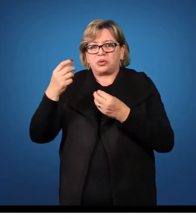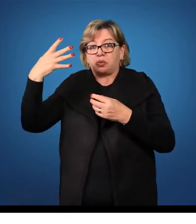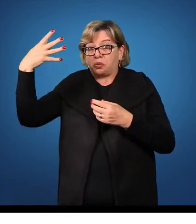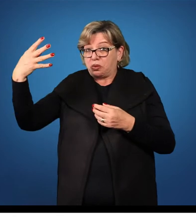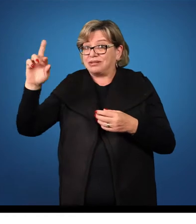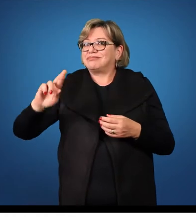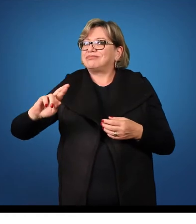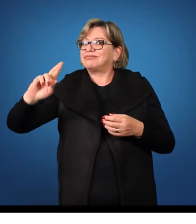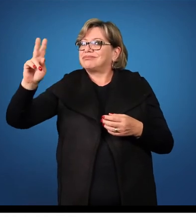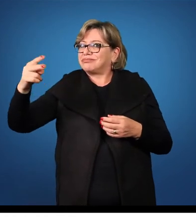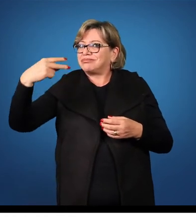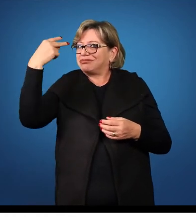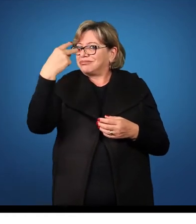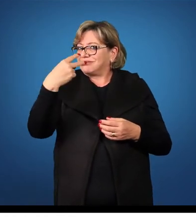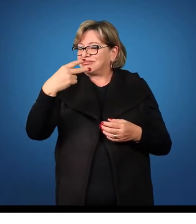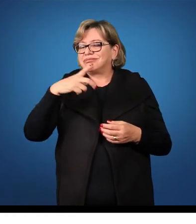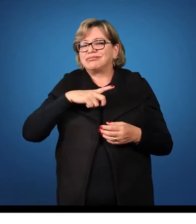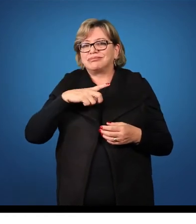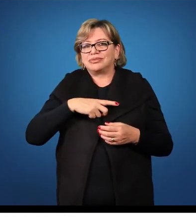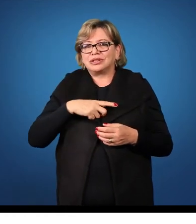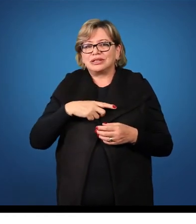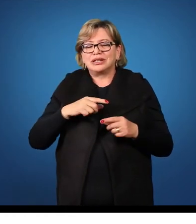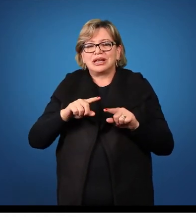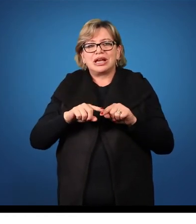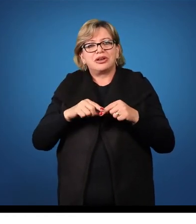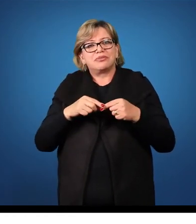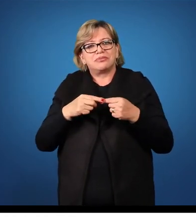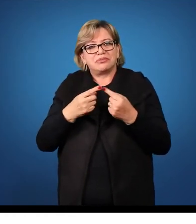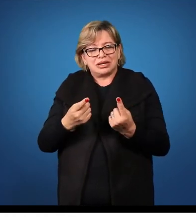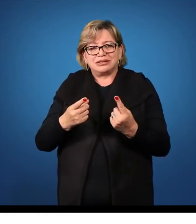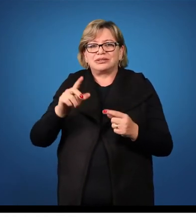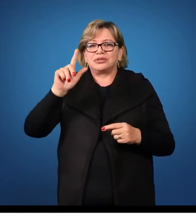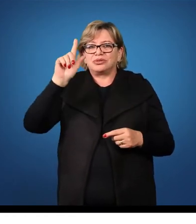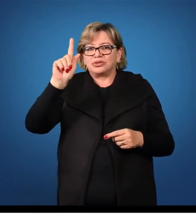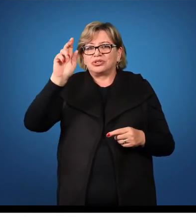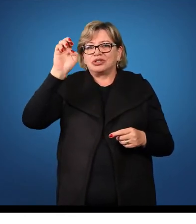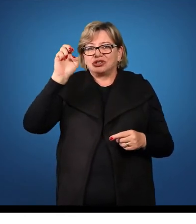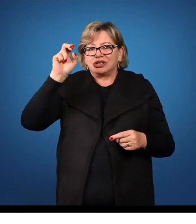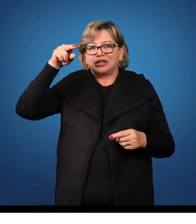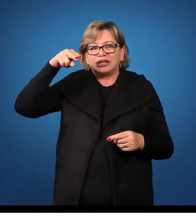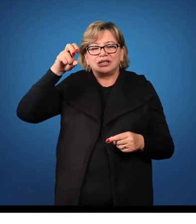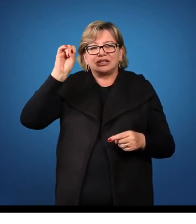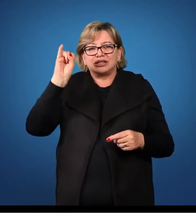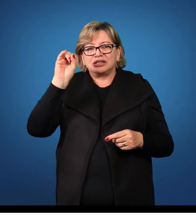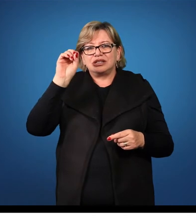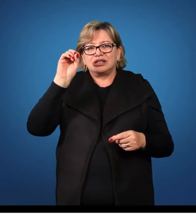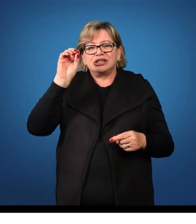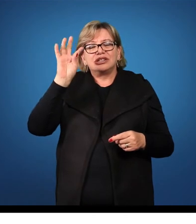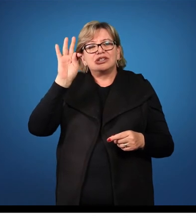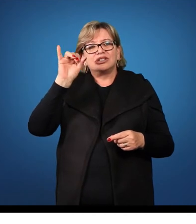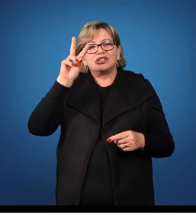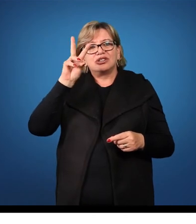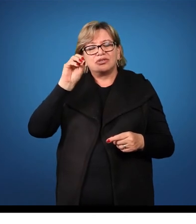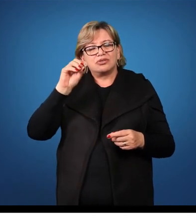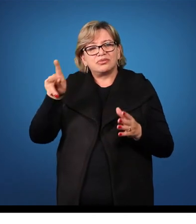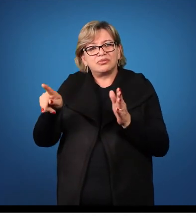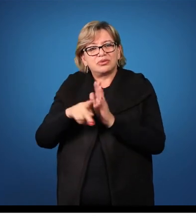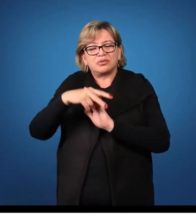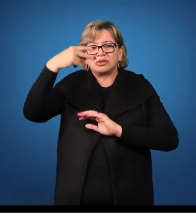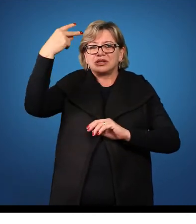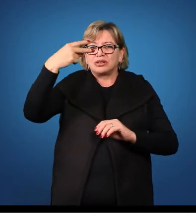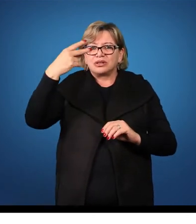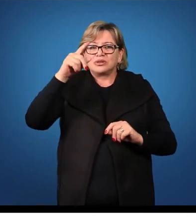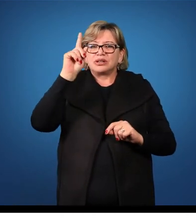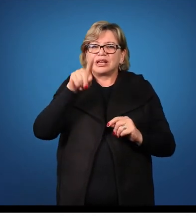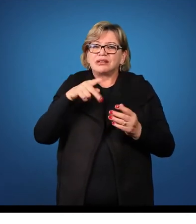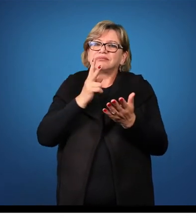diferentes na segunda declinação. No entanto, o genitivo singular da segunda declinação será sempre